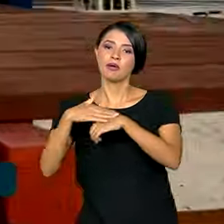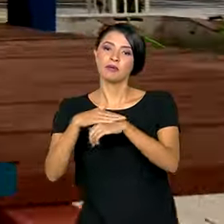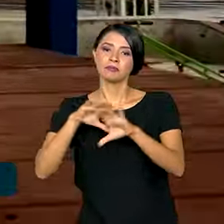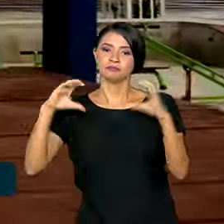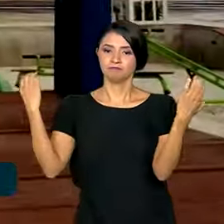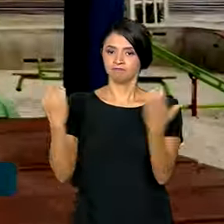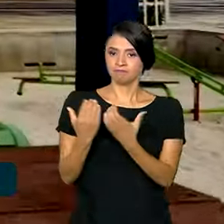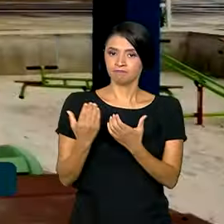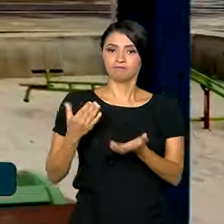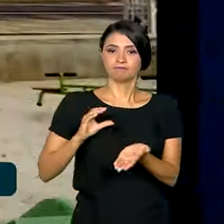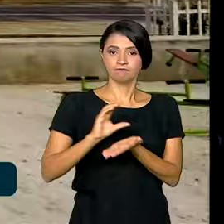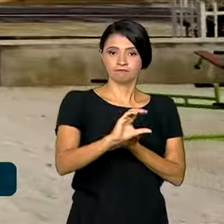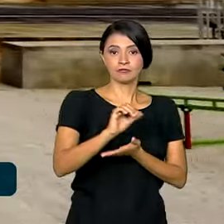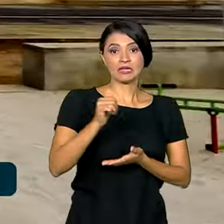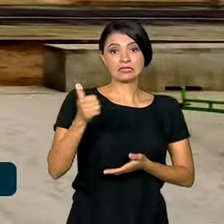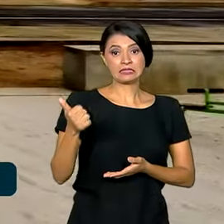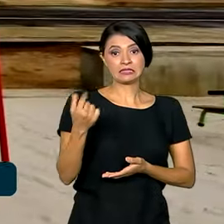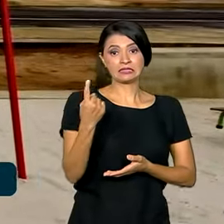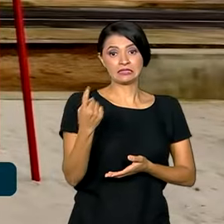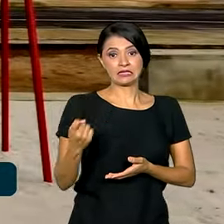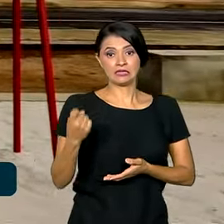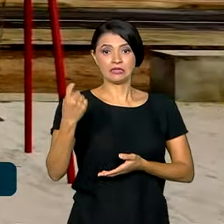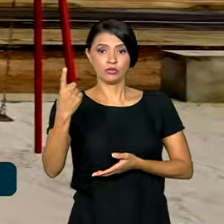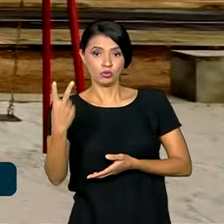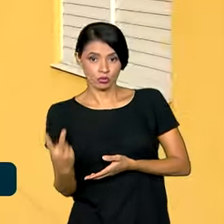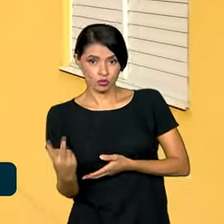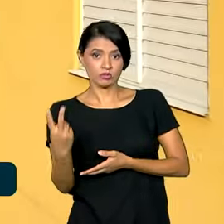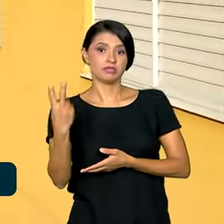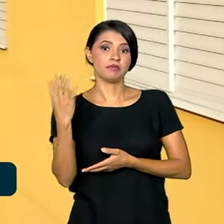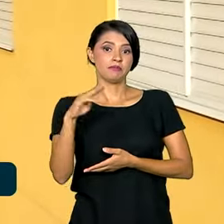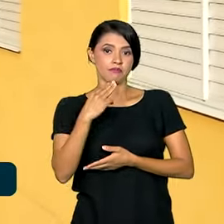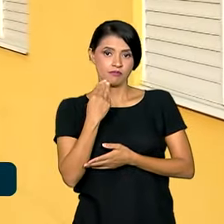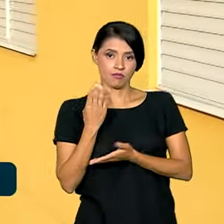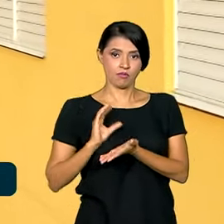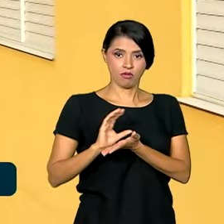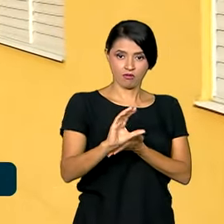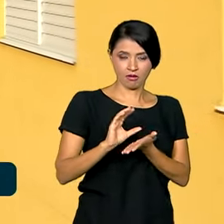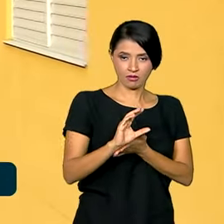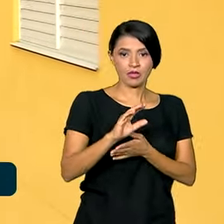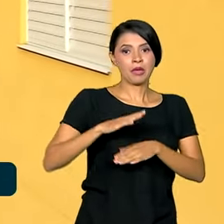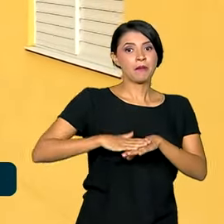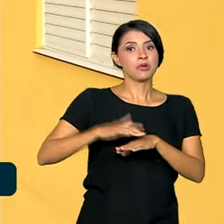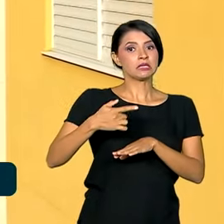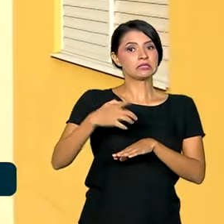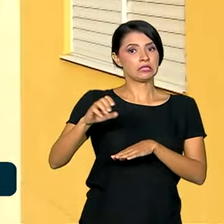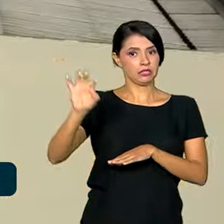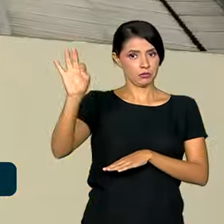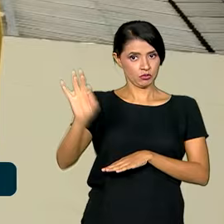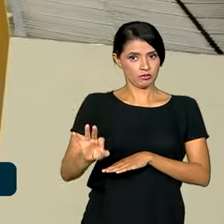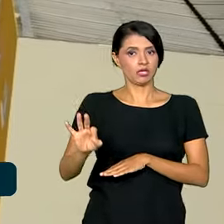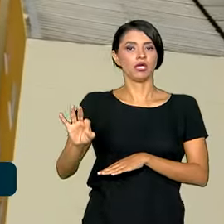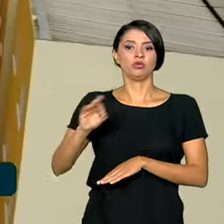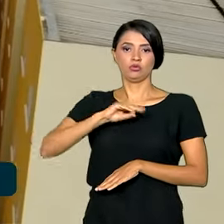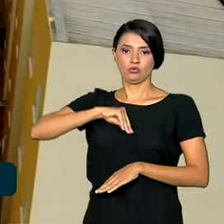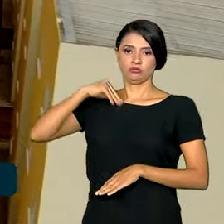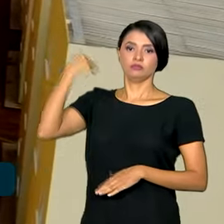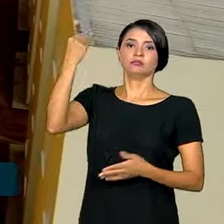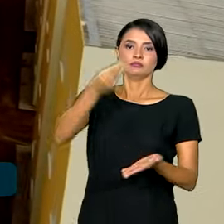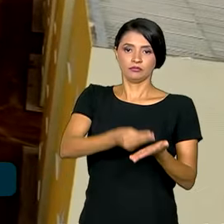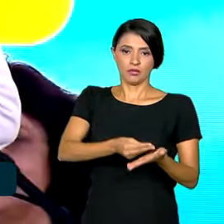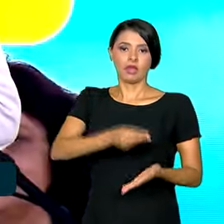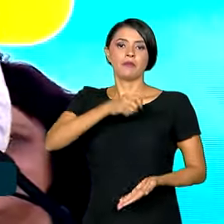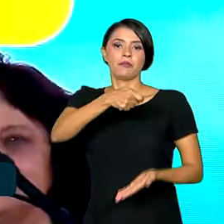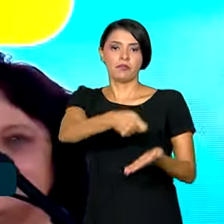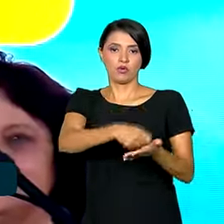foram investidos 112 milhões de reais na obra. Mais de 70% dos recursos vieram do governo